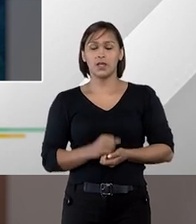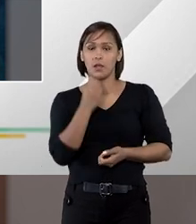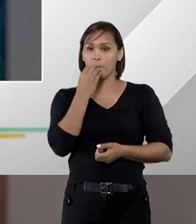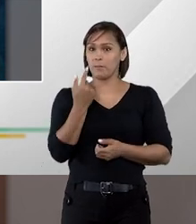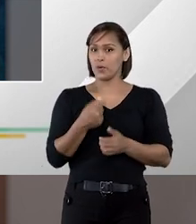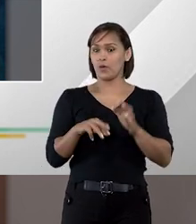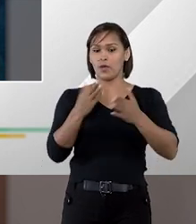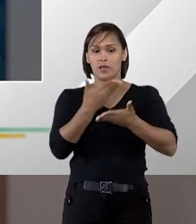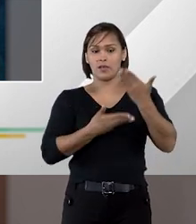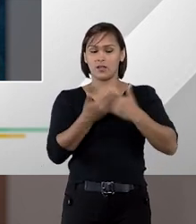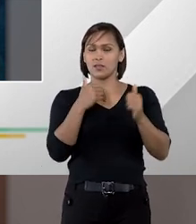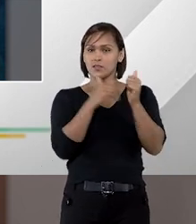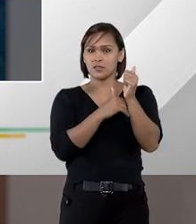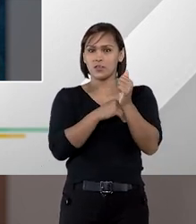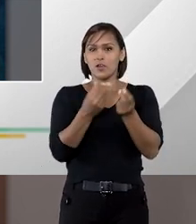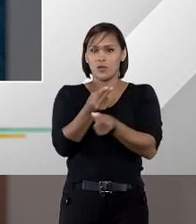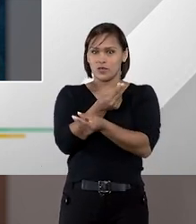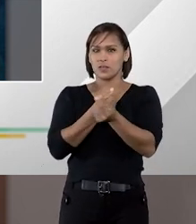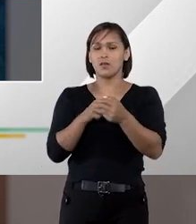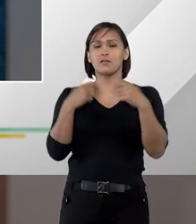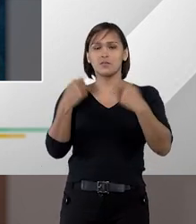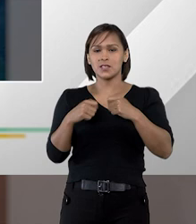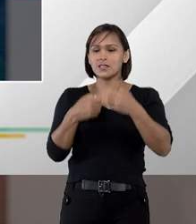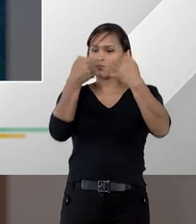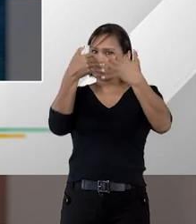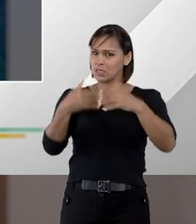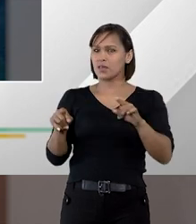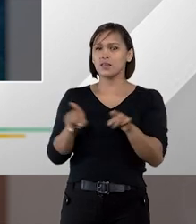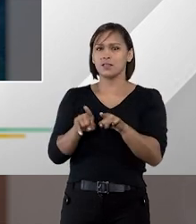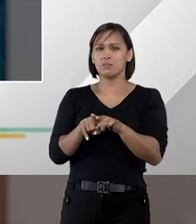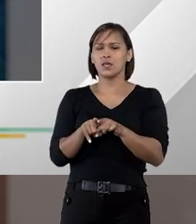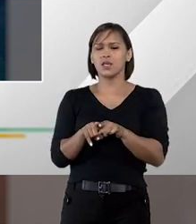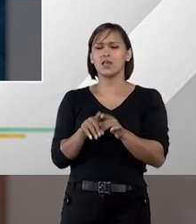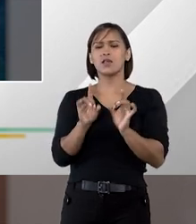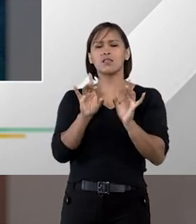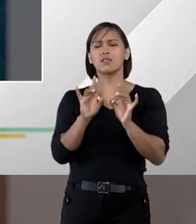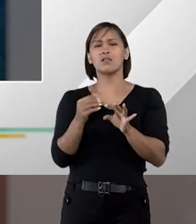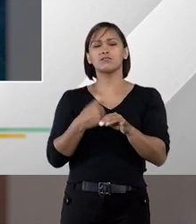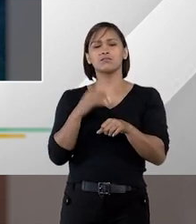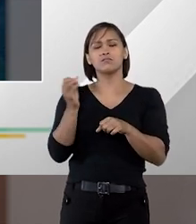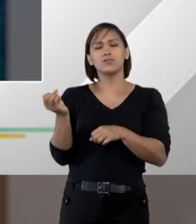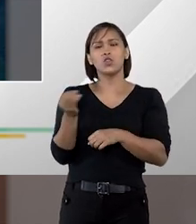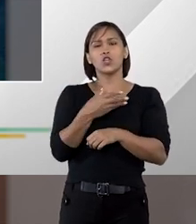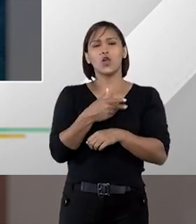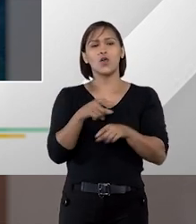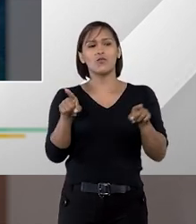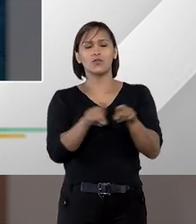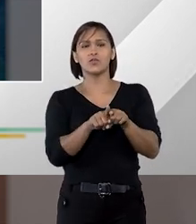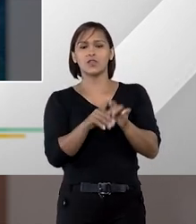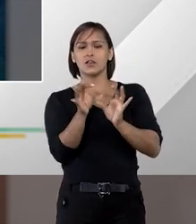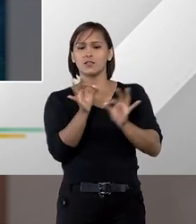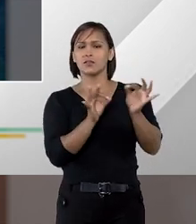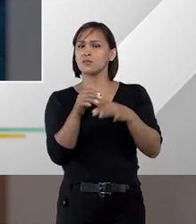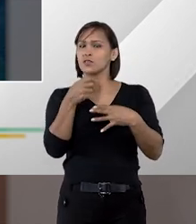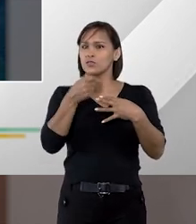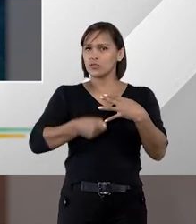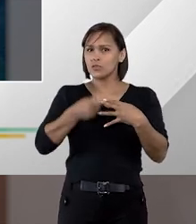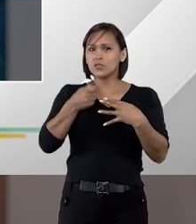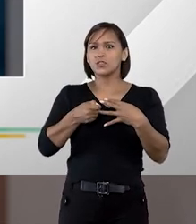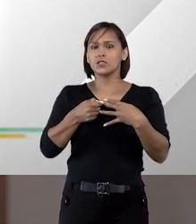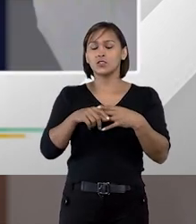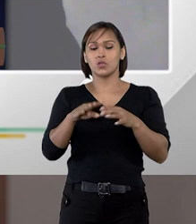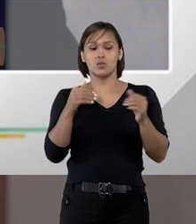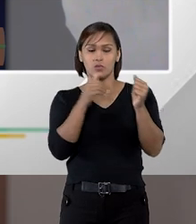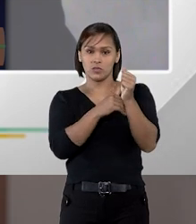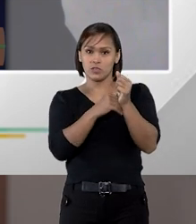bom em relação ao sigilo do orçamento é preciso dizer também que não se trata de uma grande novidade no nosso ordenamento jurídico